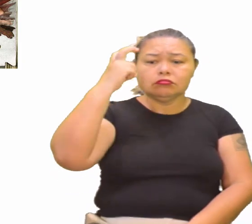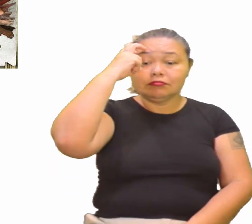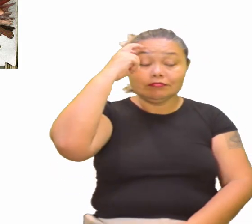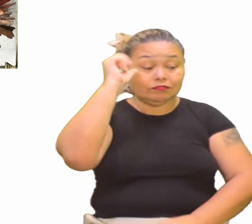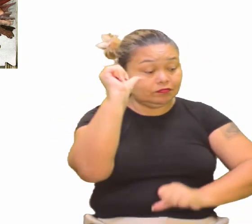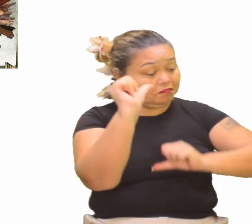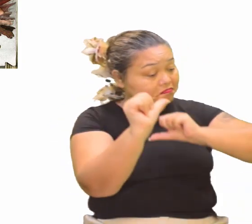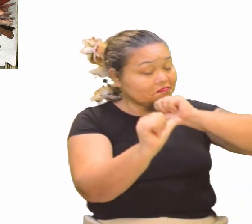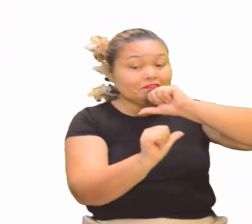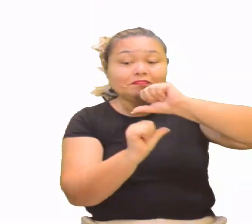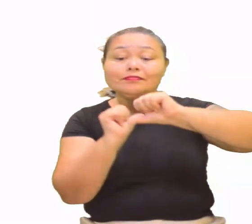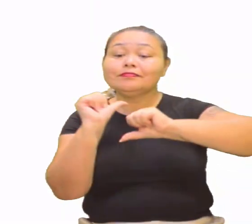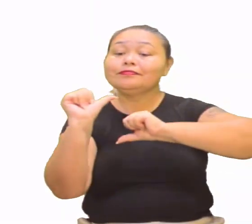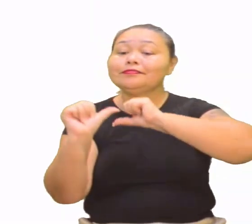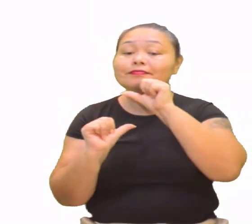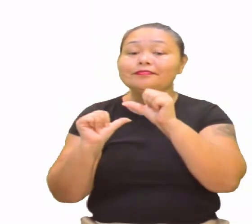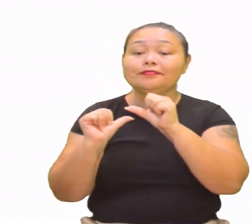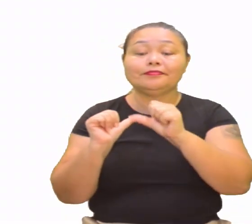transformando.